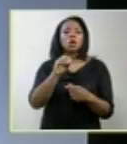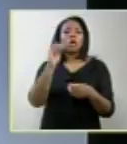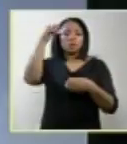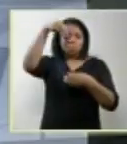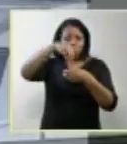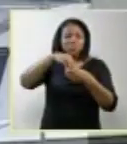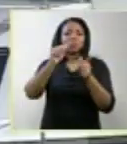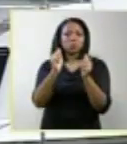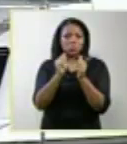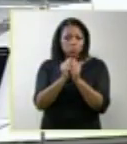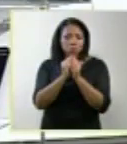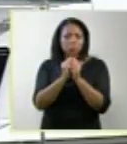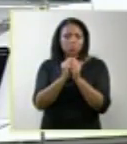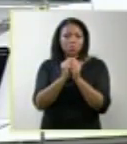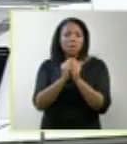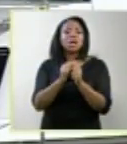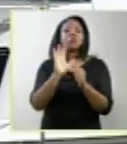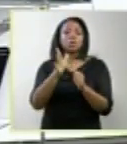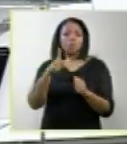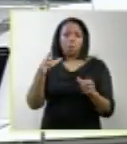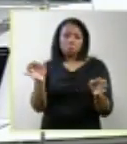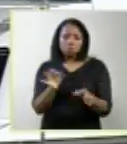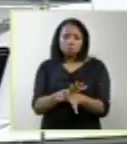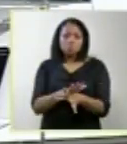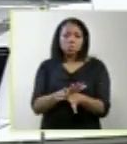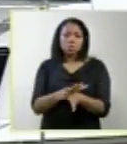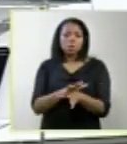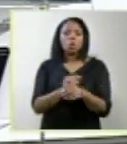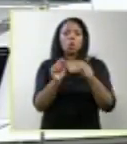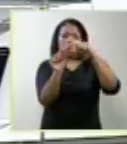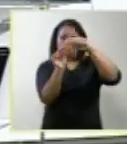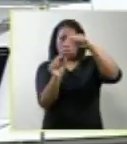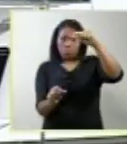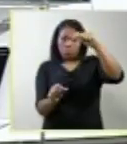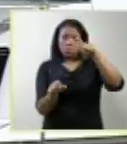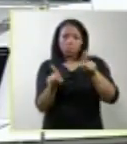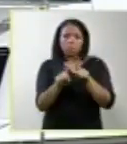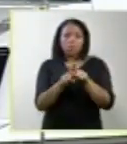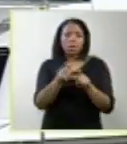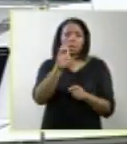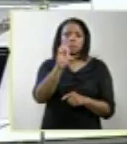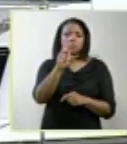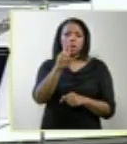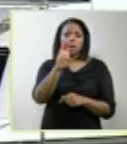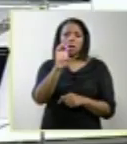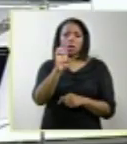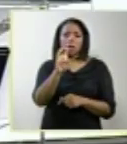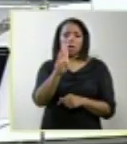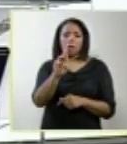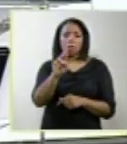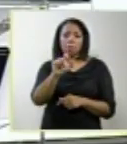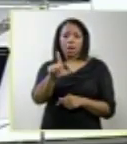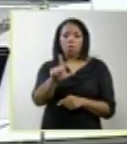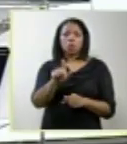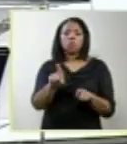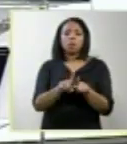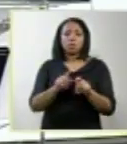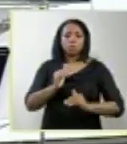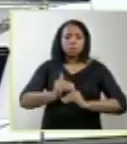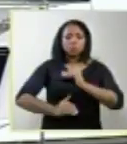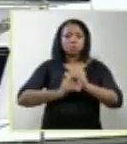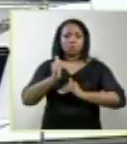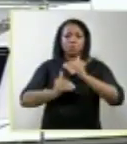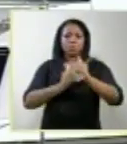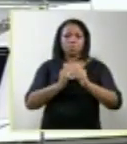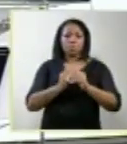cerebelo, nós temos aí a formação do tronco cerebral. Dessa forma, nós garantimos o completo desenvolvimento do polo